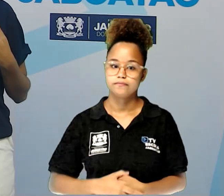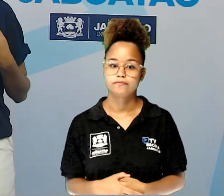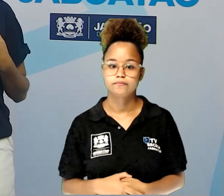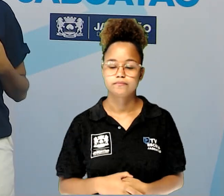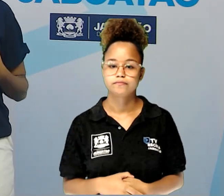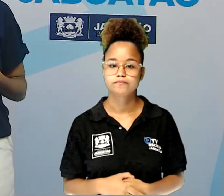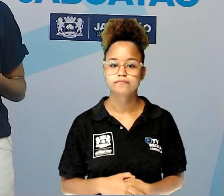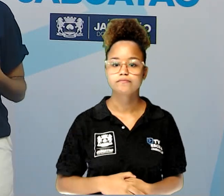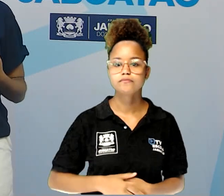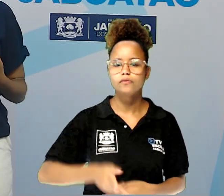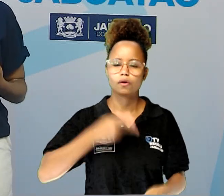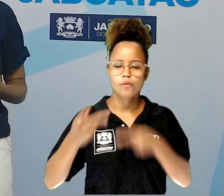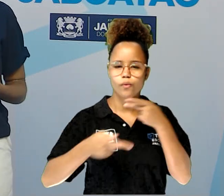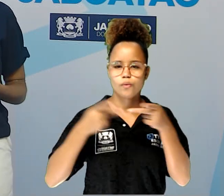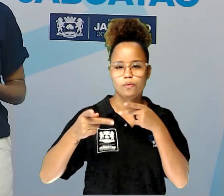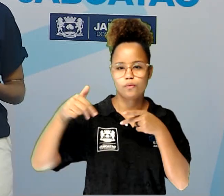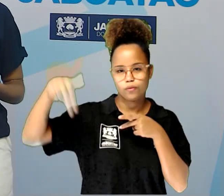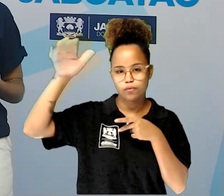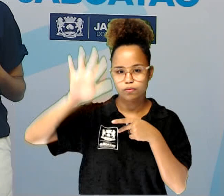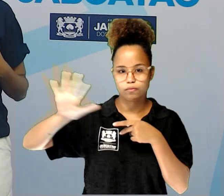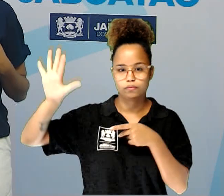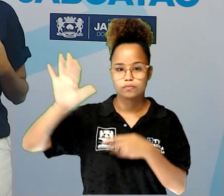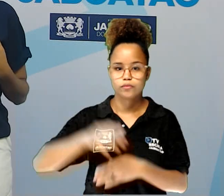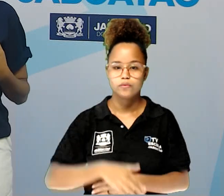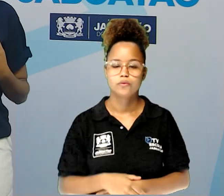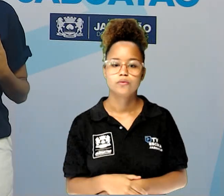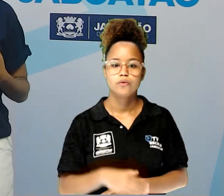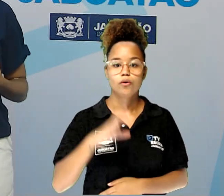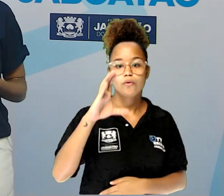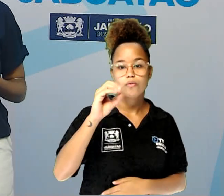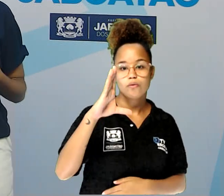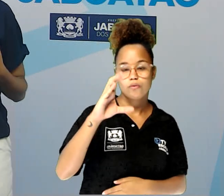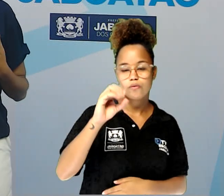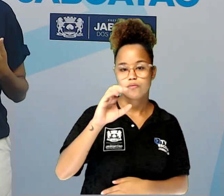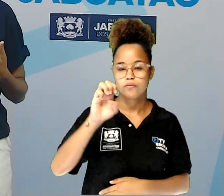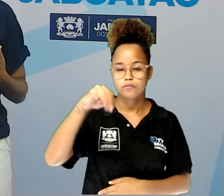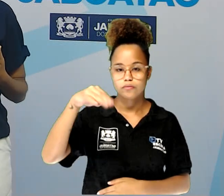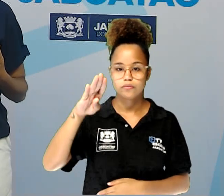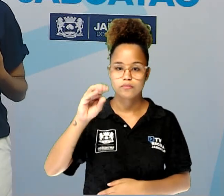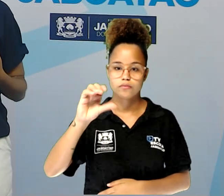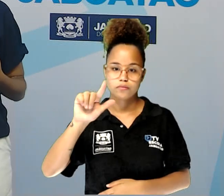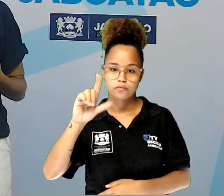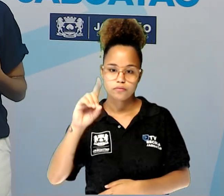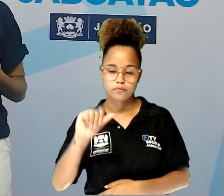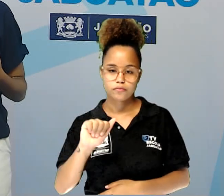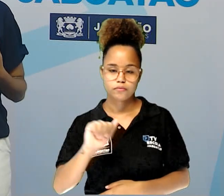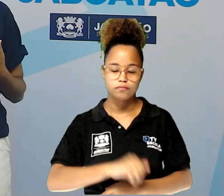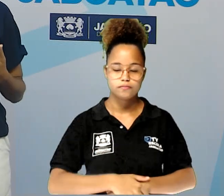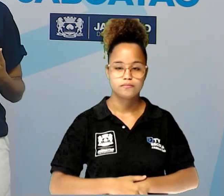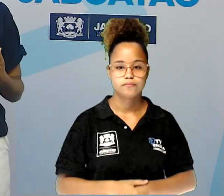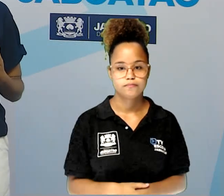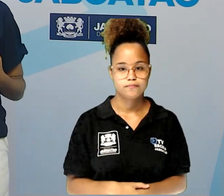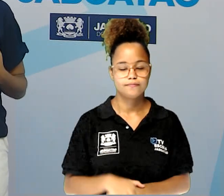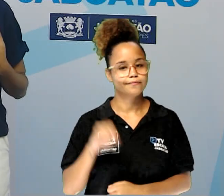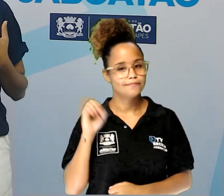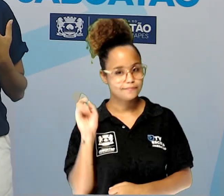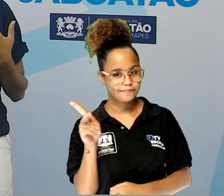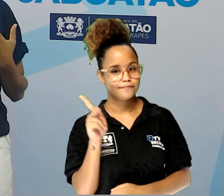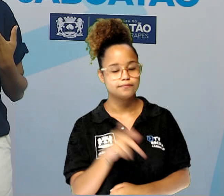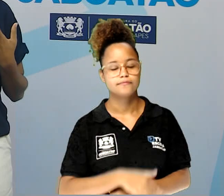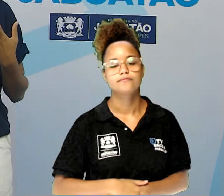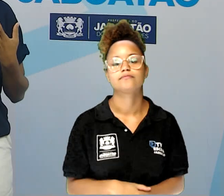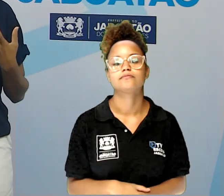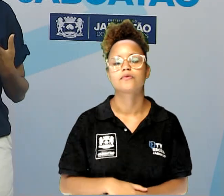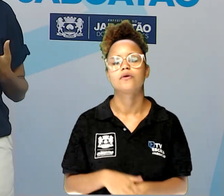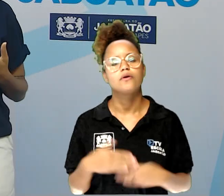no repente nordestino e no coco de embolada, certo? Então,